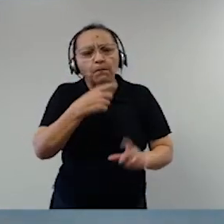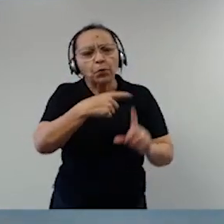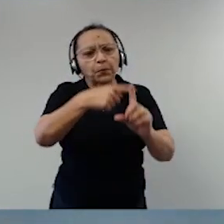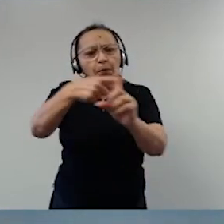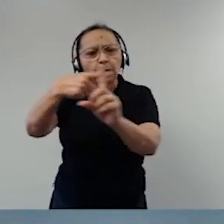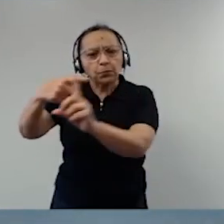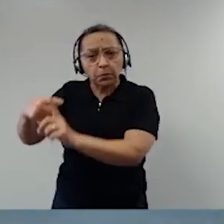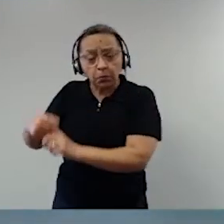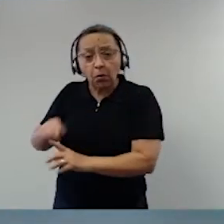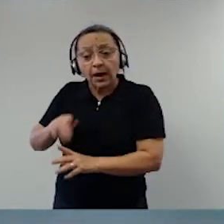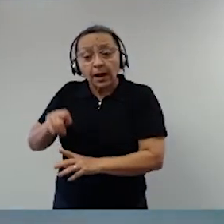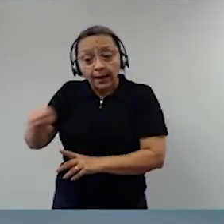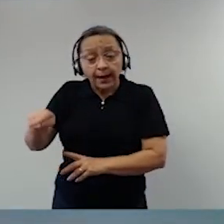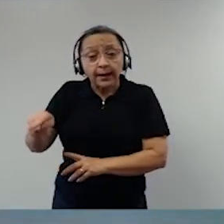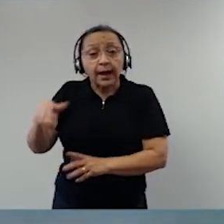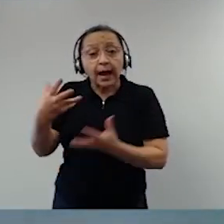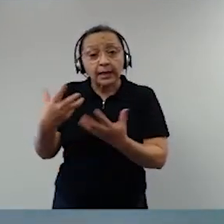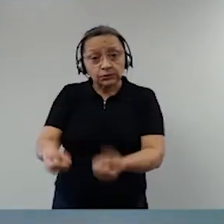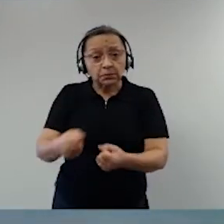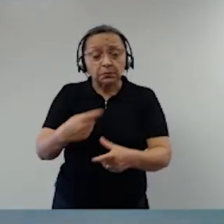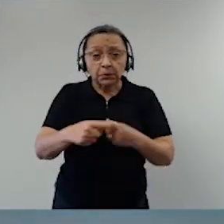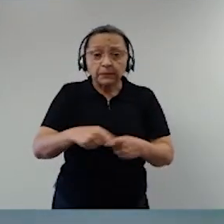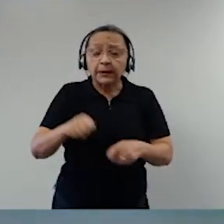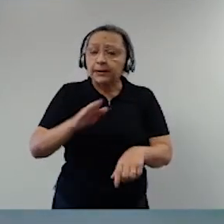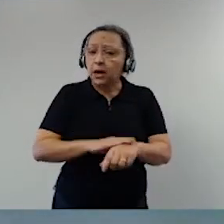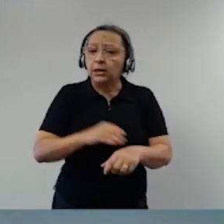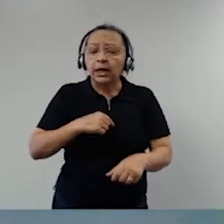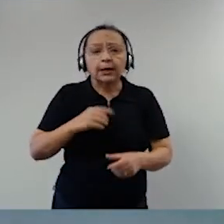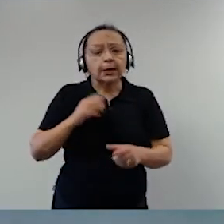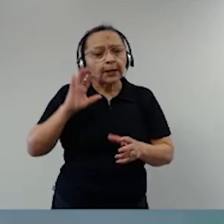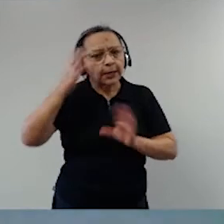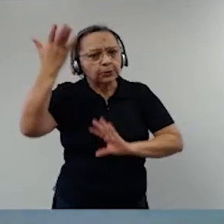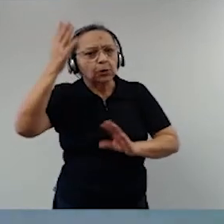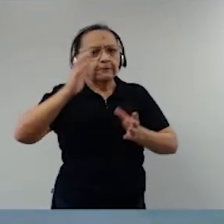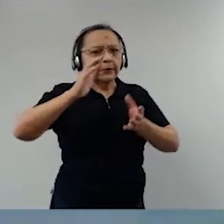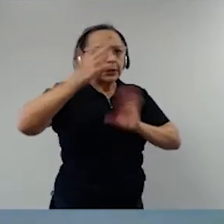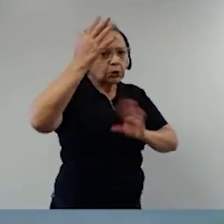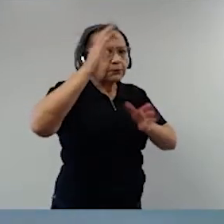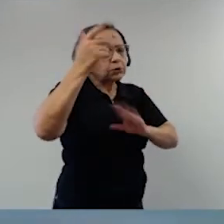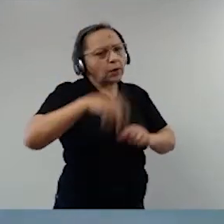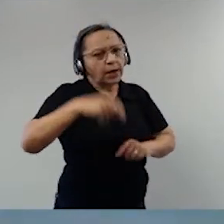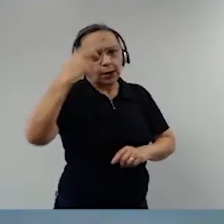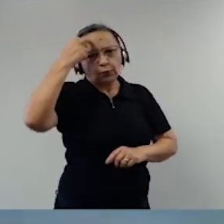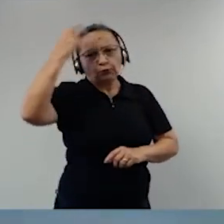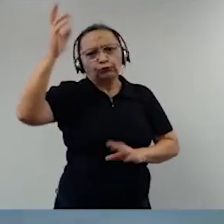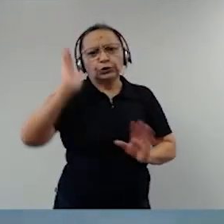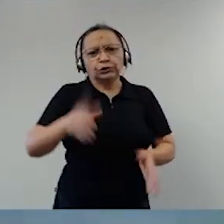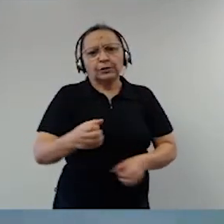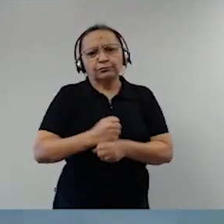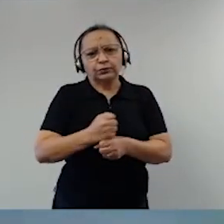os problemas, ela normalmente dá uma providência, é uma cultura que existe. Então,